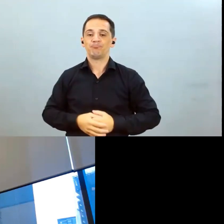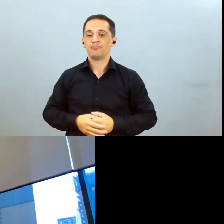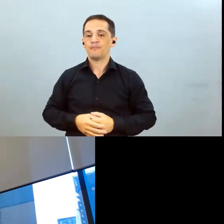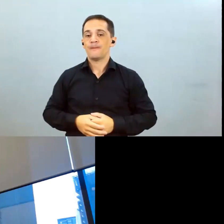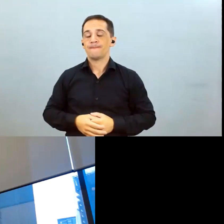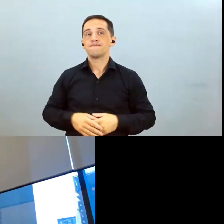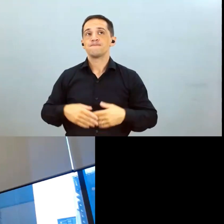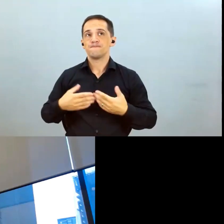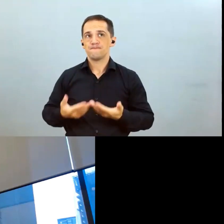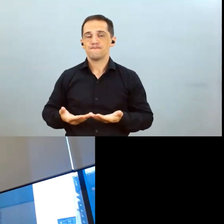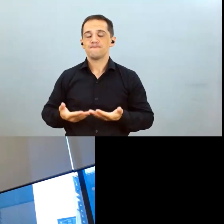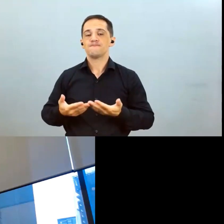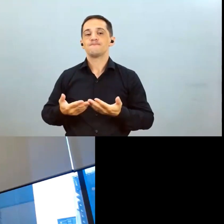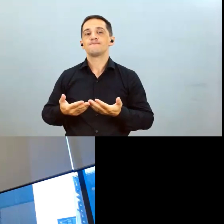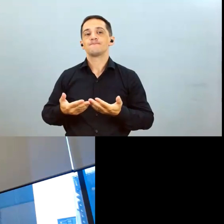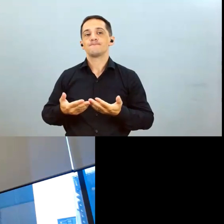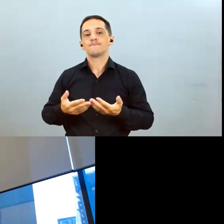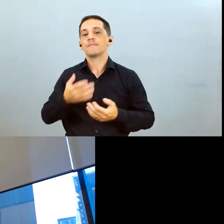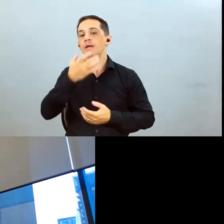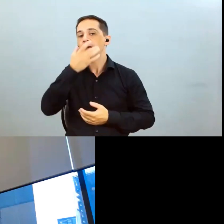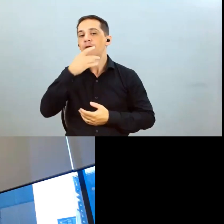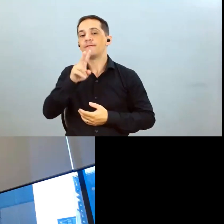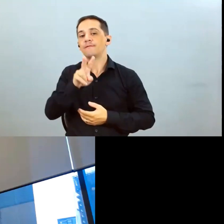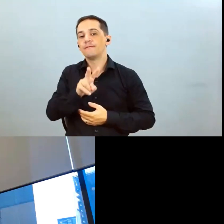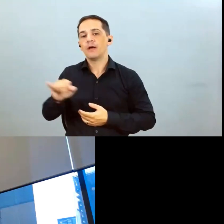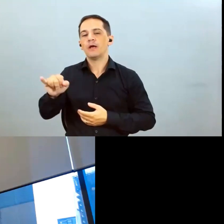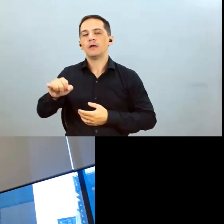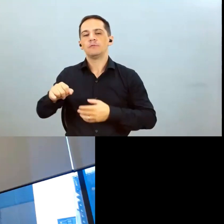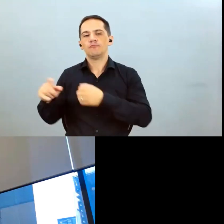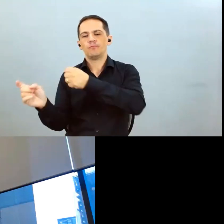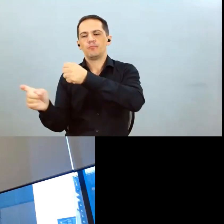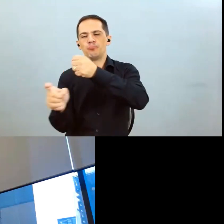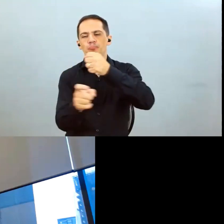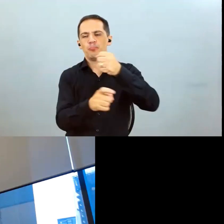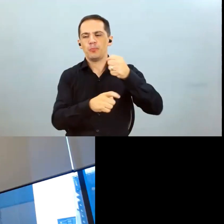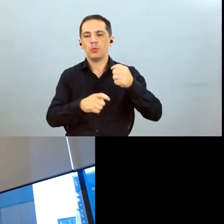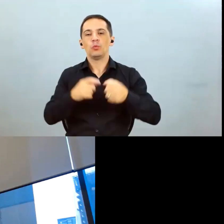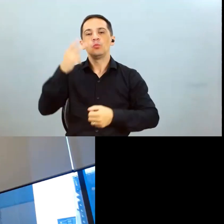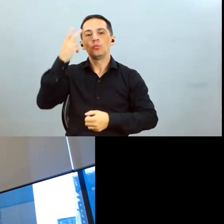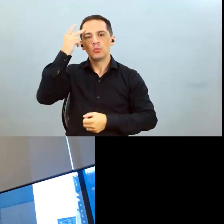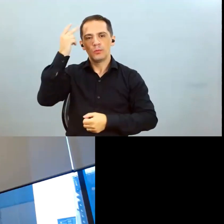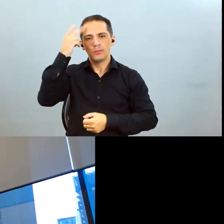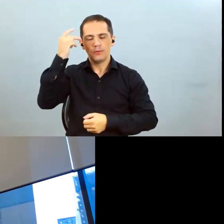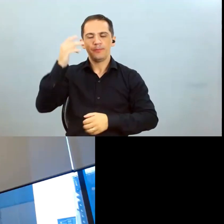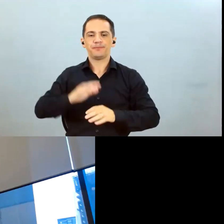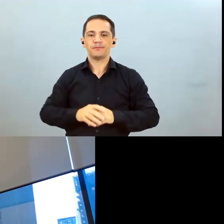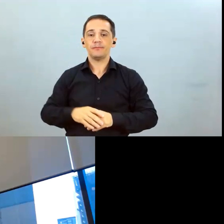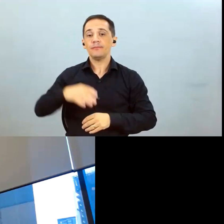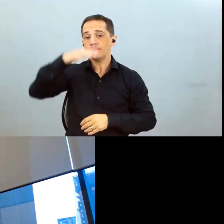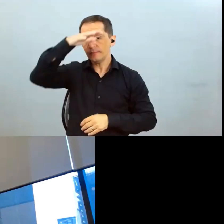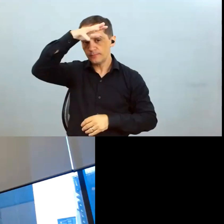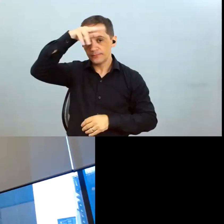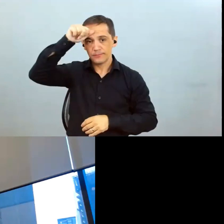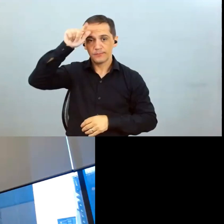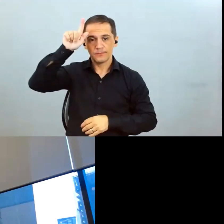safra normal num ano de EUNIN esse é o nosso histórico o Mato Grosso pelo nosso histórico anos